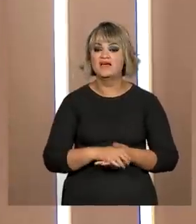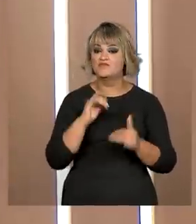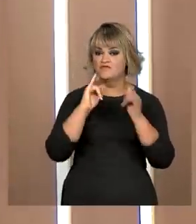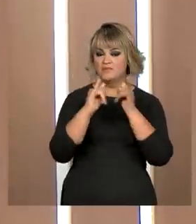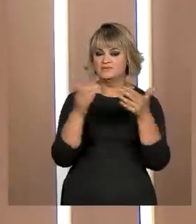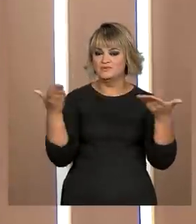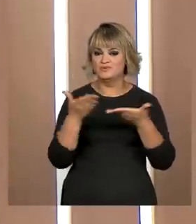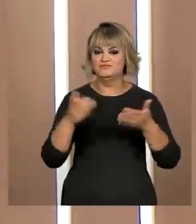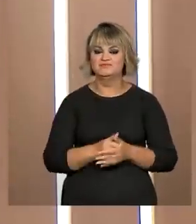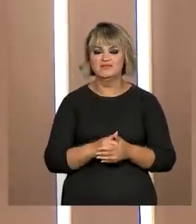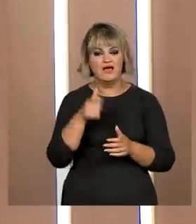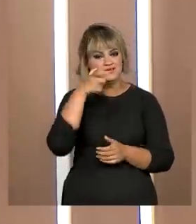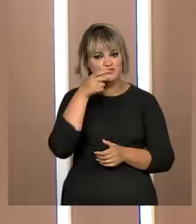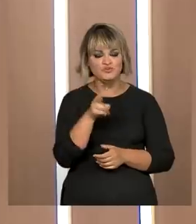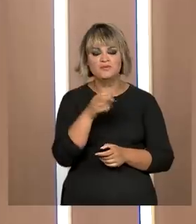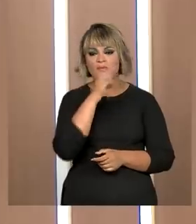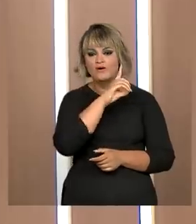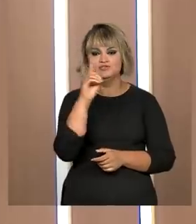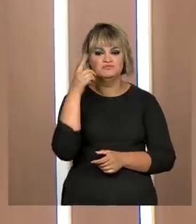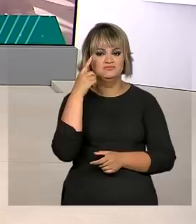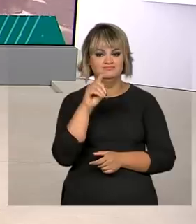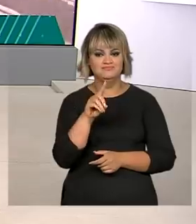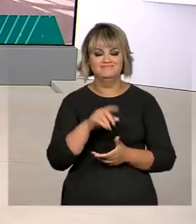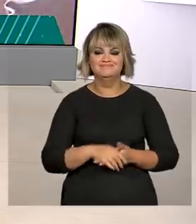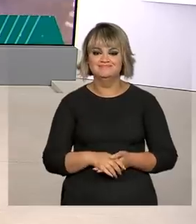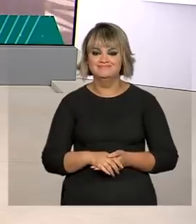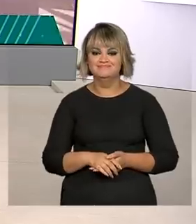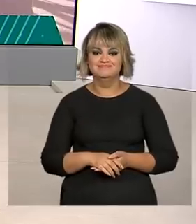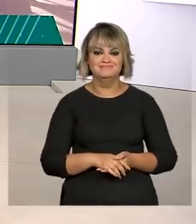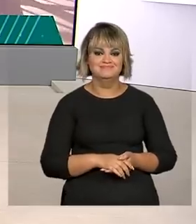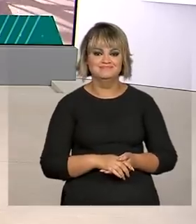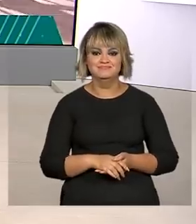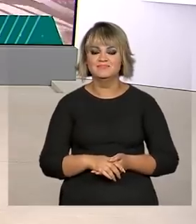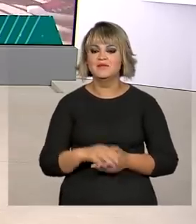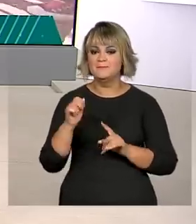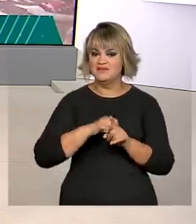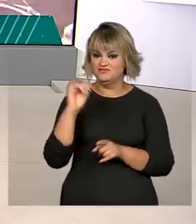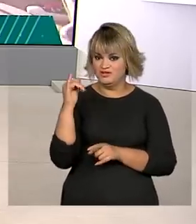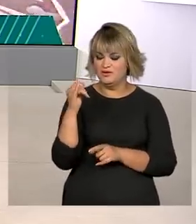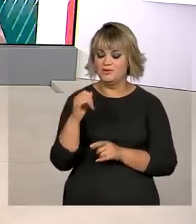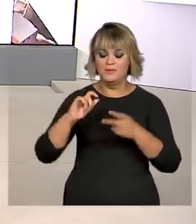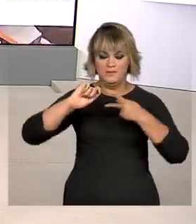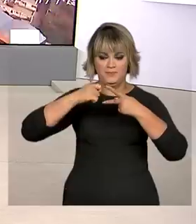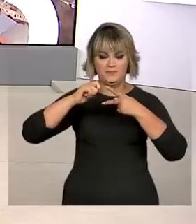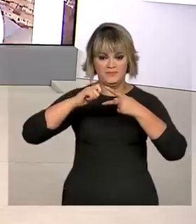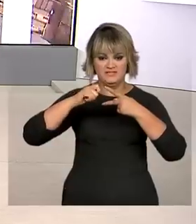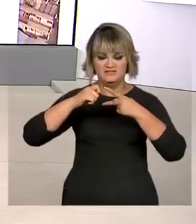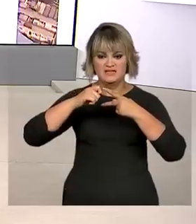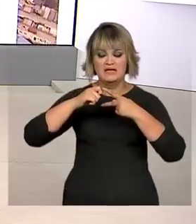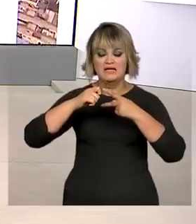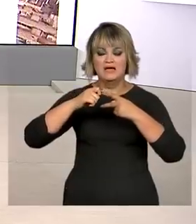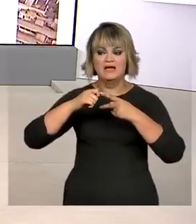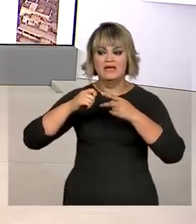informação que nós tínhamos para você hoje, continue conosco. Tenha um ótimo dia. A partir de janeiro, o PIX vai deixar de ter